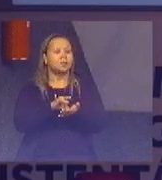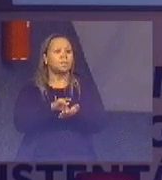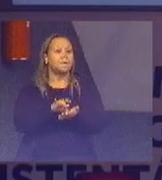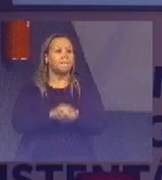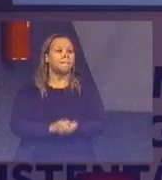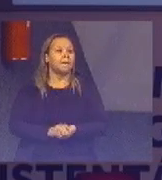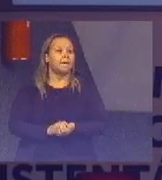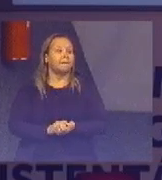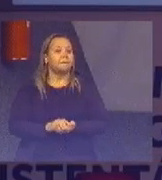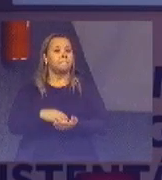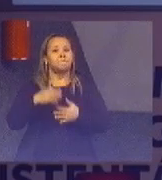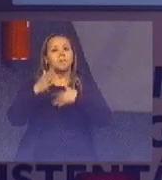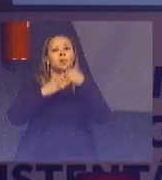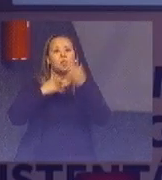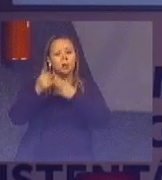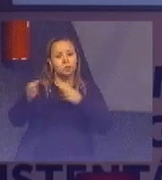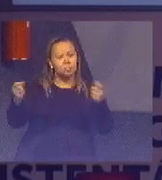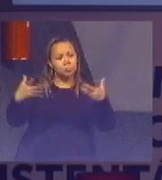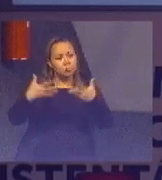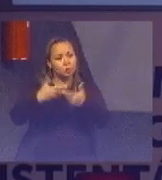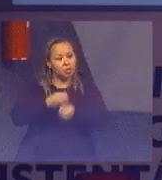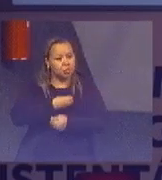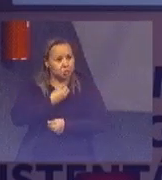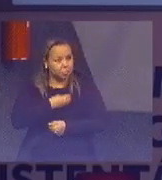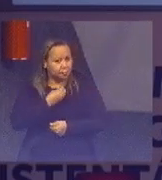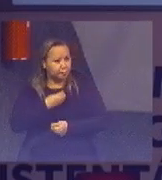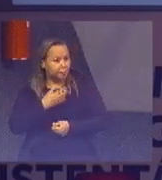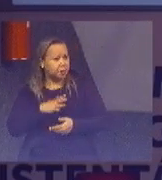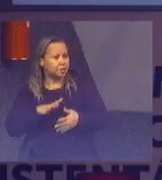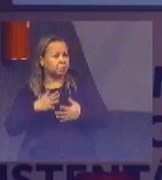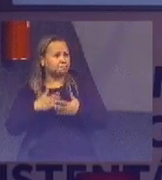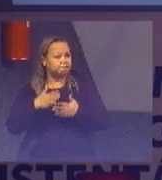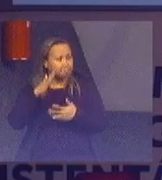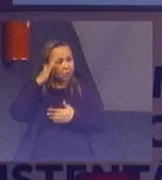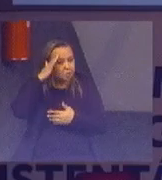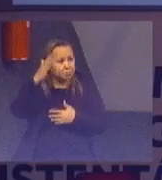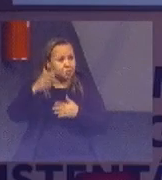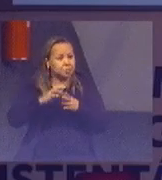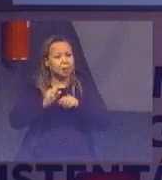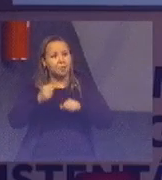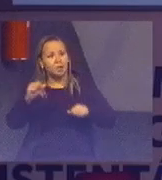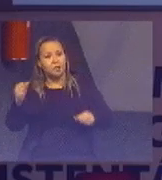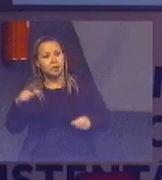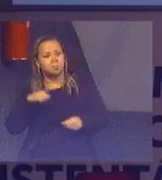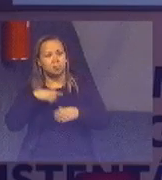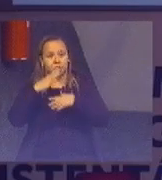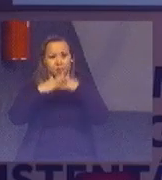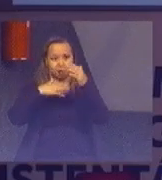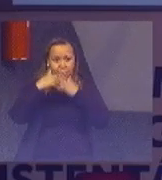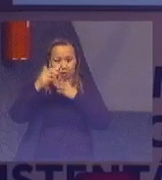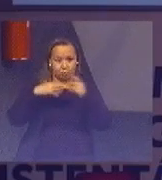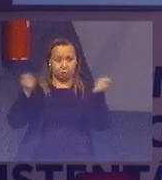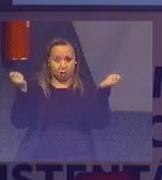a ação de qualidade de vida foi a maioria do tipo de ação realizada, 46% das ações de capacitação e inclusão também.